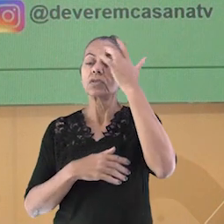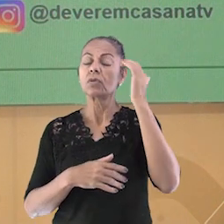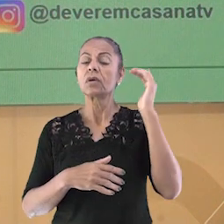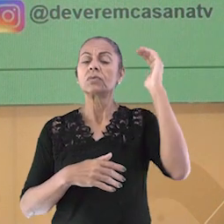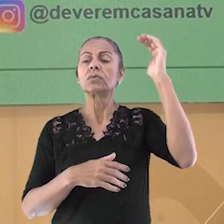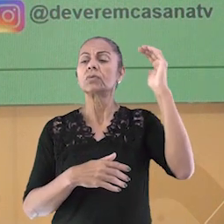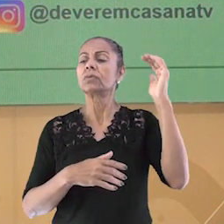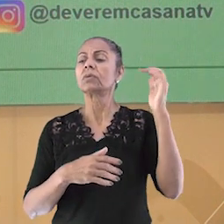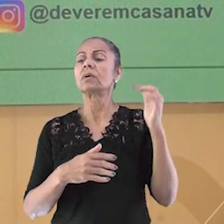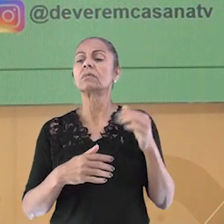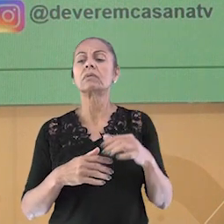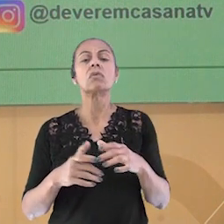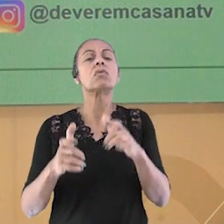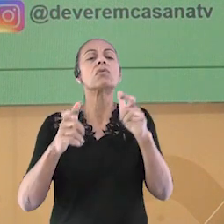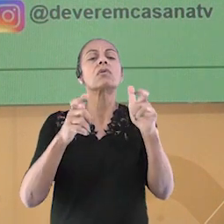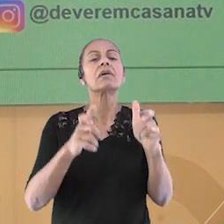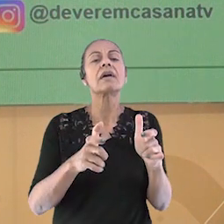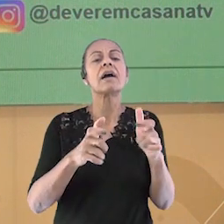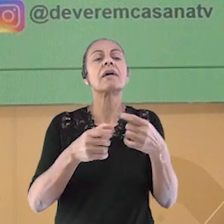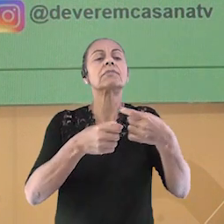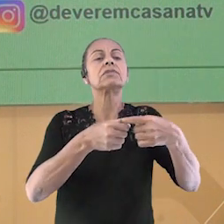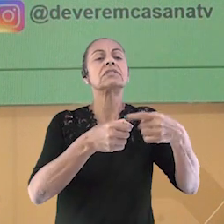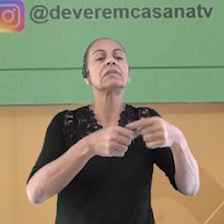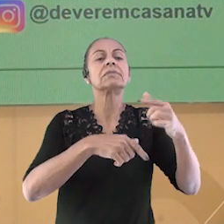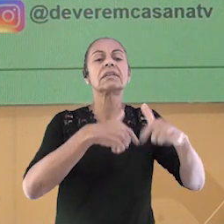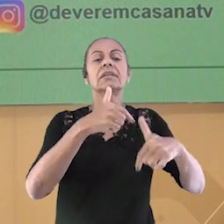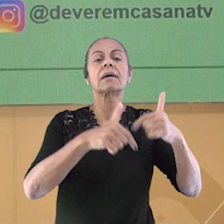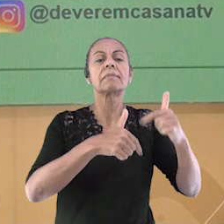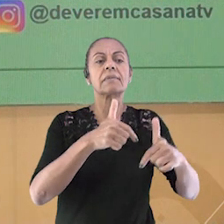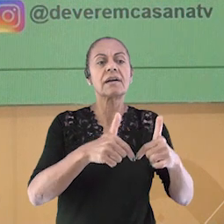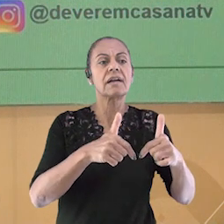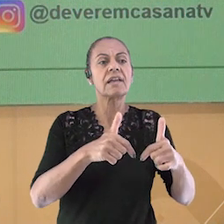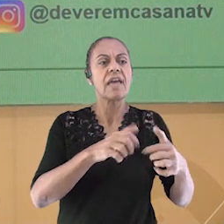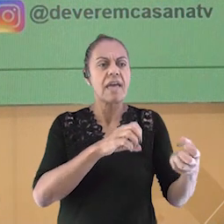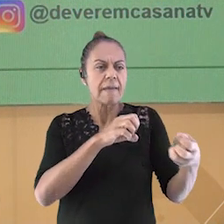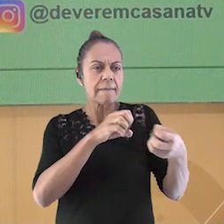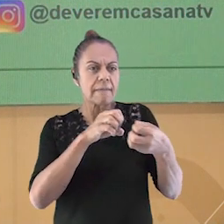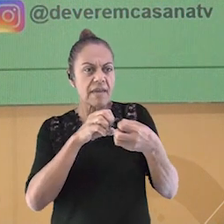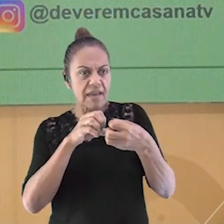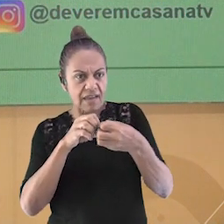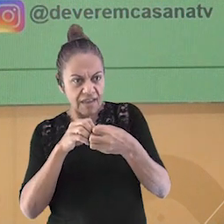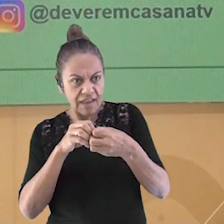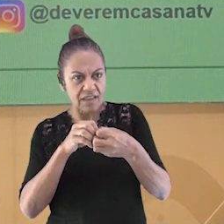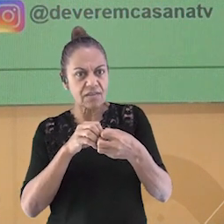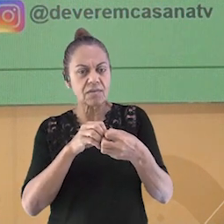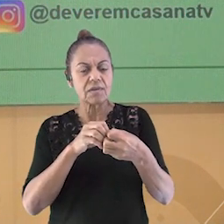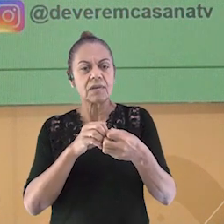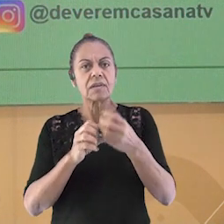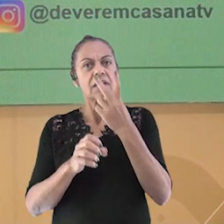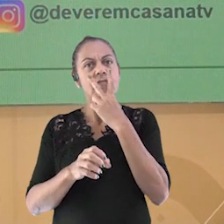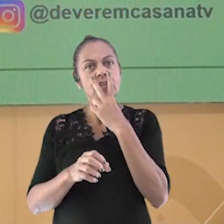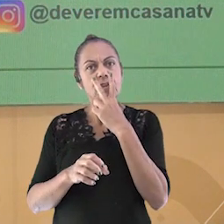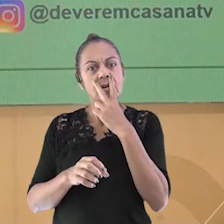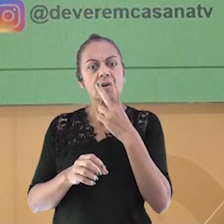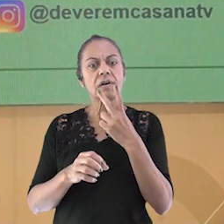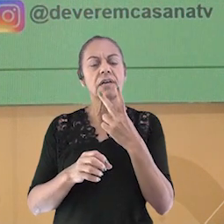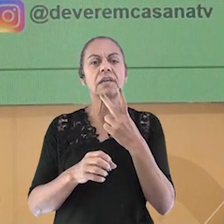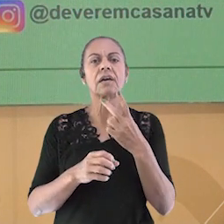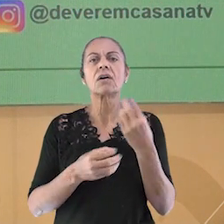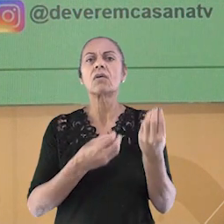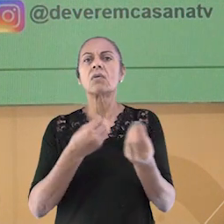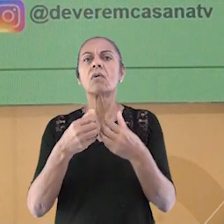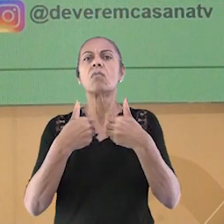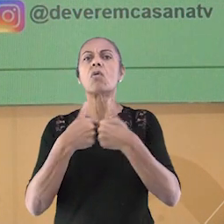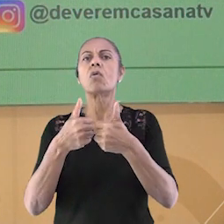e que trabalham fora. Qual município que eles trabalham? Se esse município faz parte da região metropolitana da Grande Vitória?